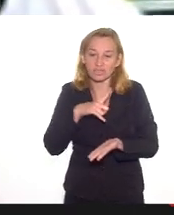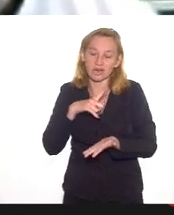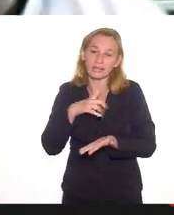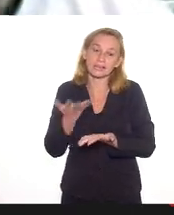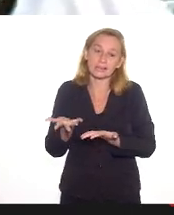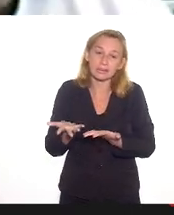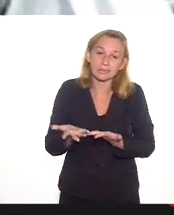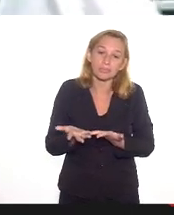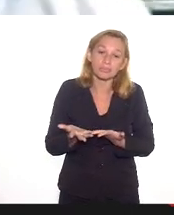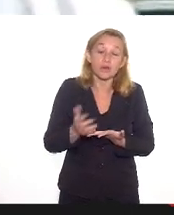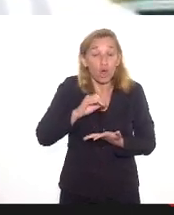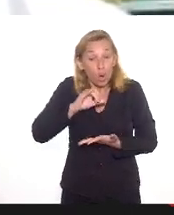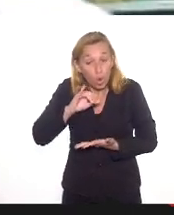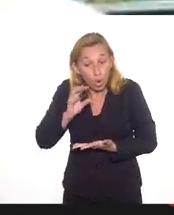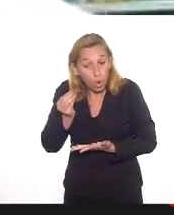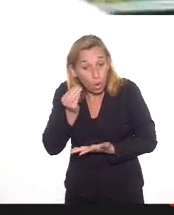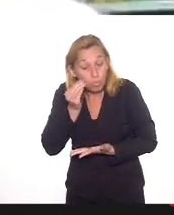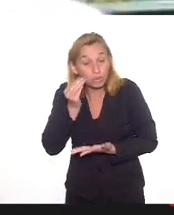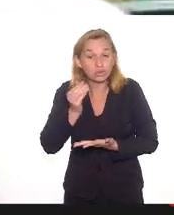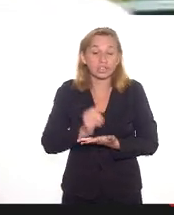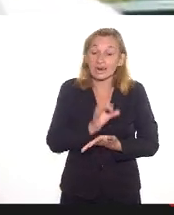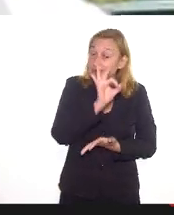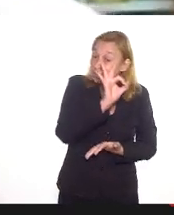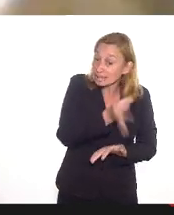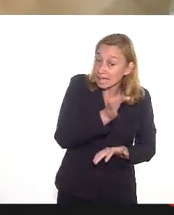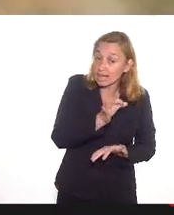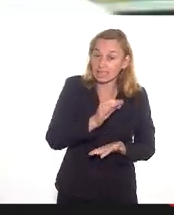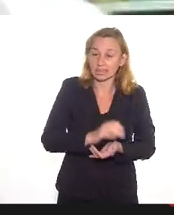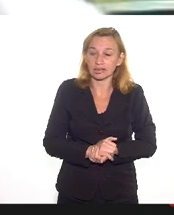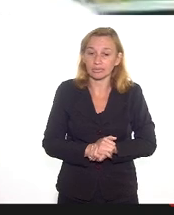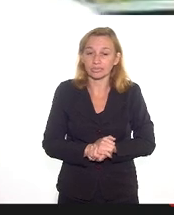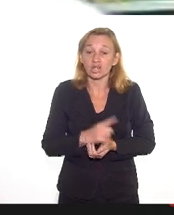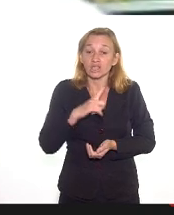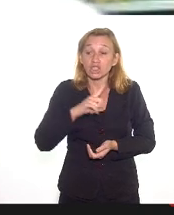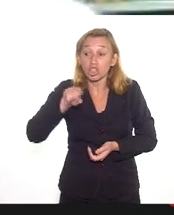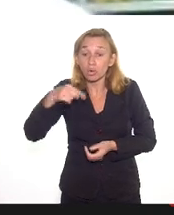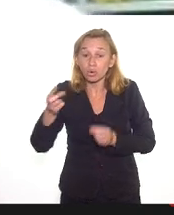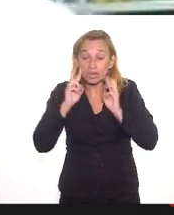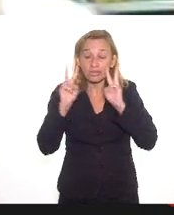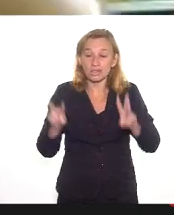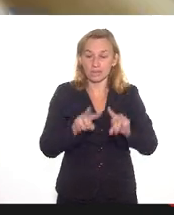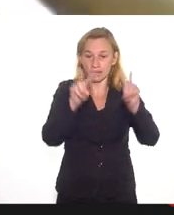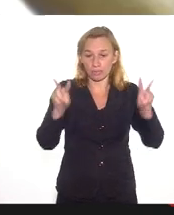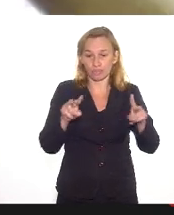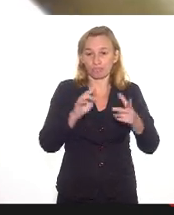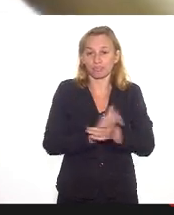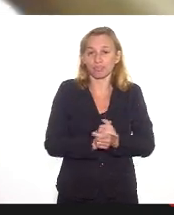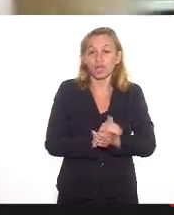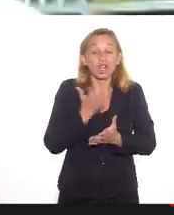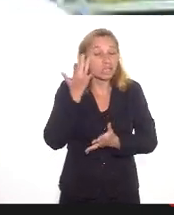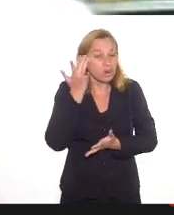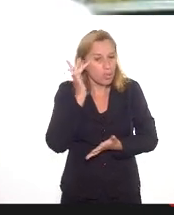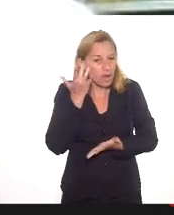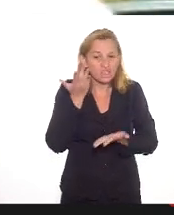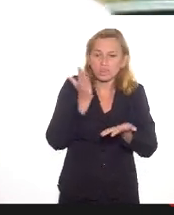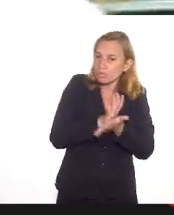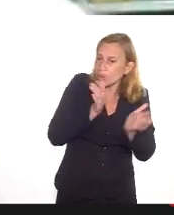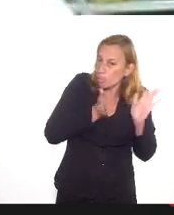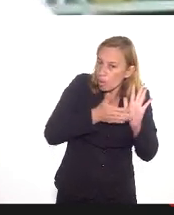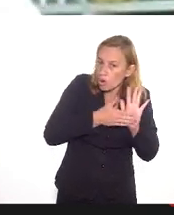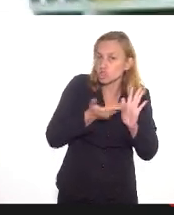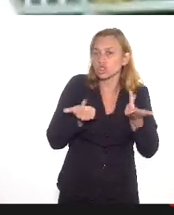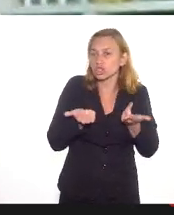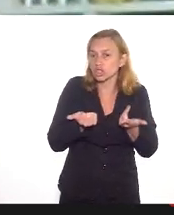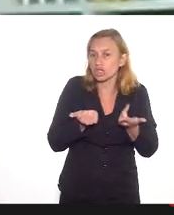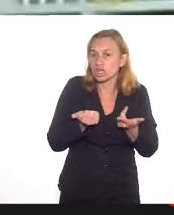tido oportunidades concretas de ter uma outra visão de mundo. Então, acho que são propostas que a gente traz